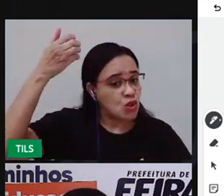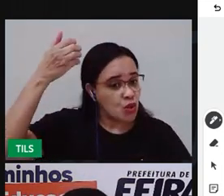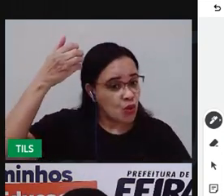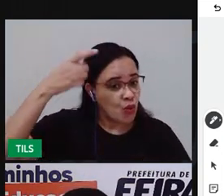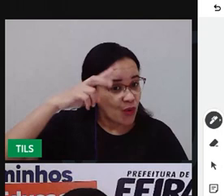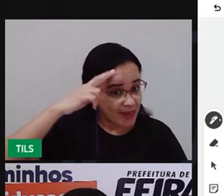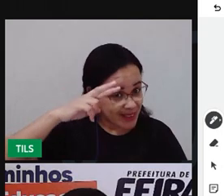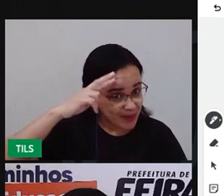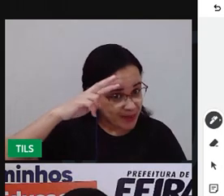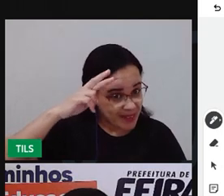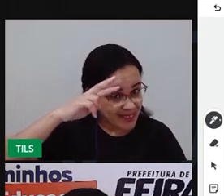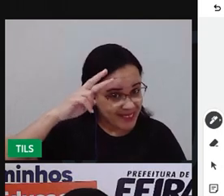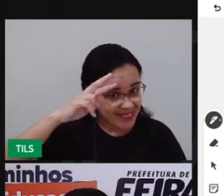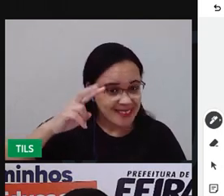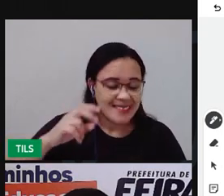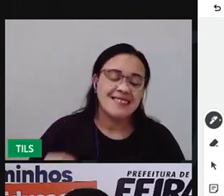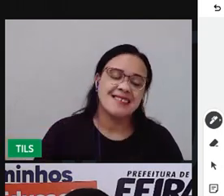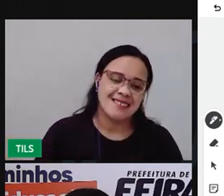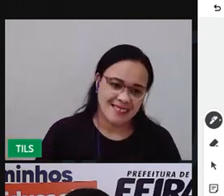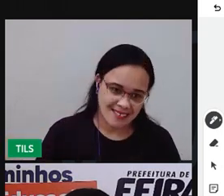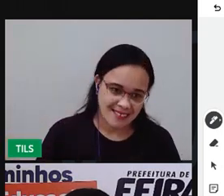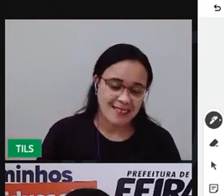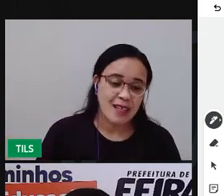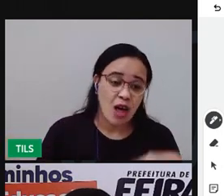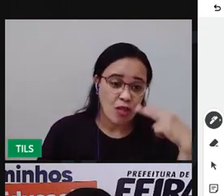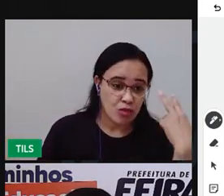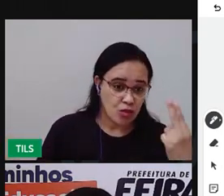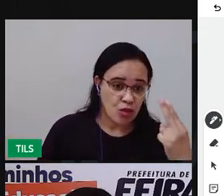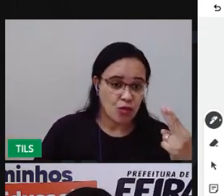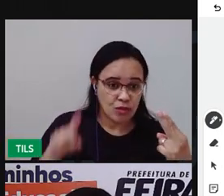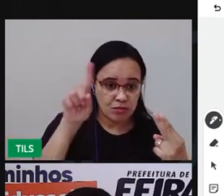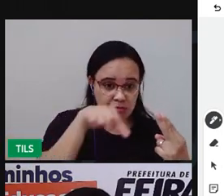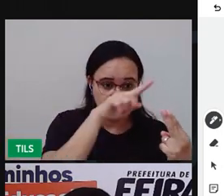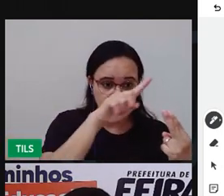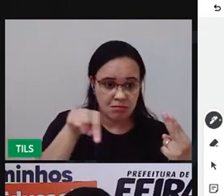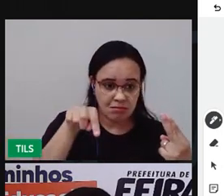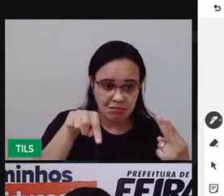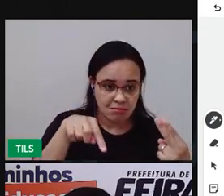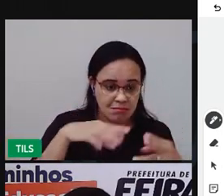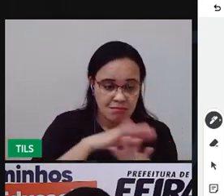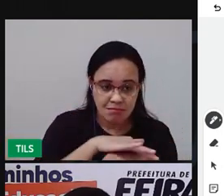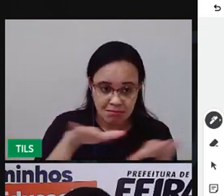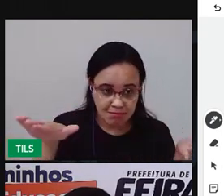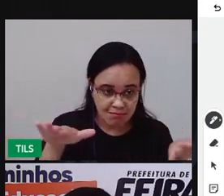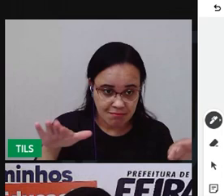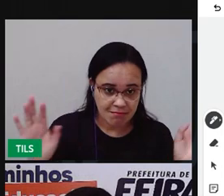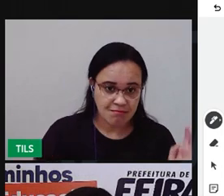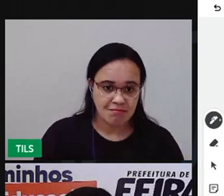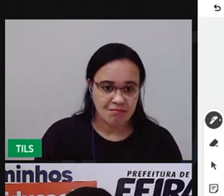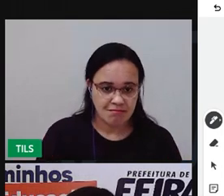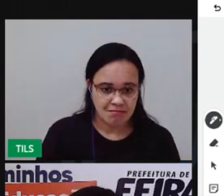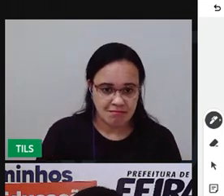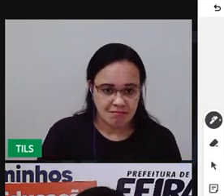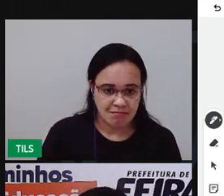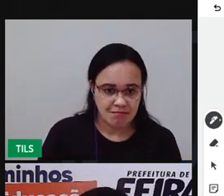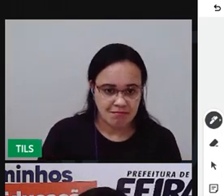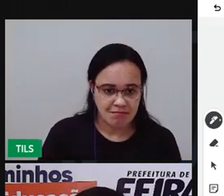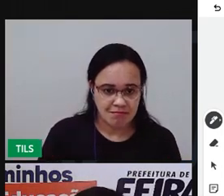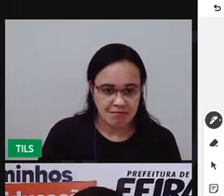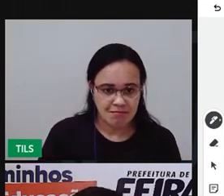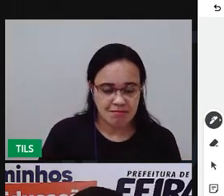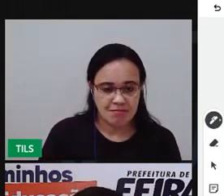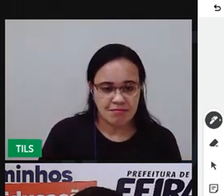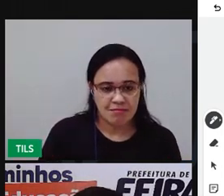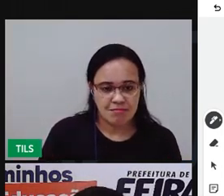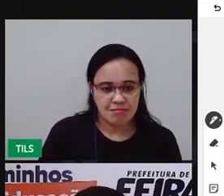Então, eu já vim aqui, ó. Eu vou riscar dois traços desses daqui, ó. Eu vou riscar. Risquei.